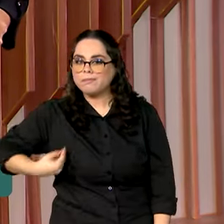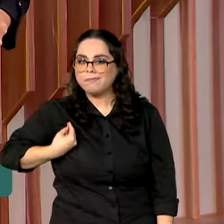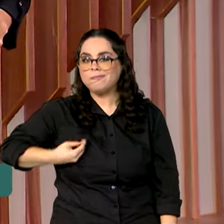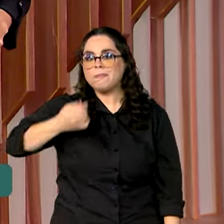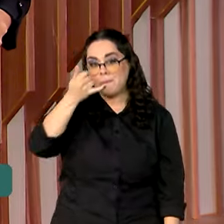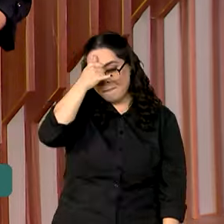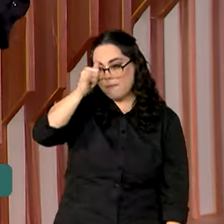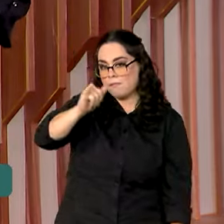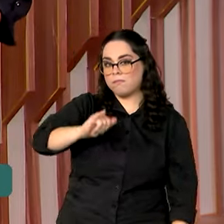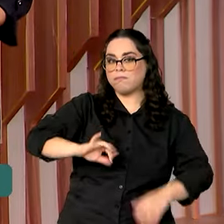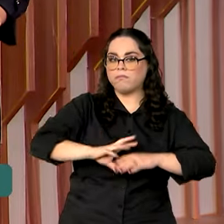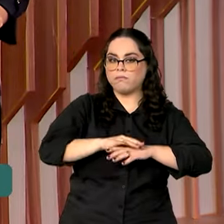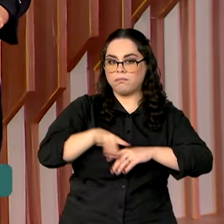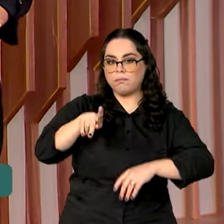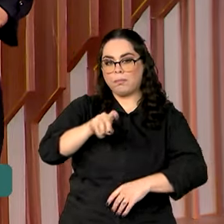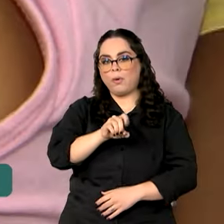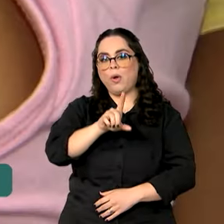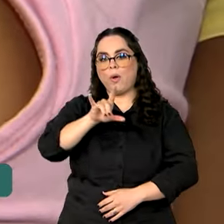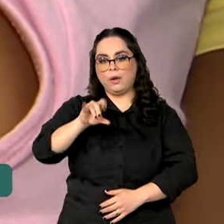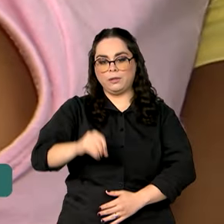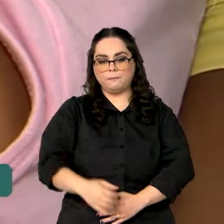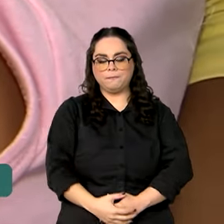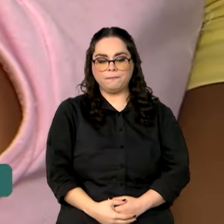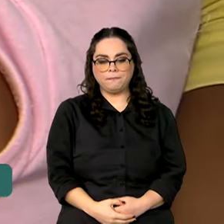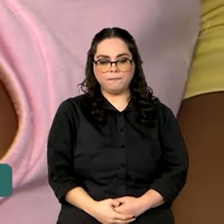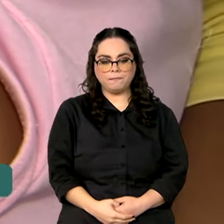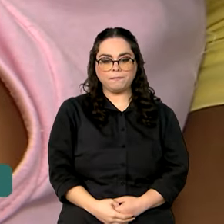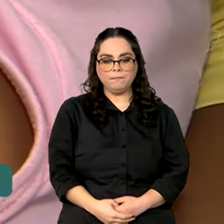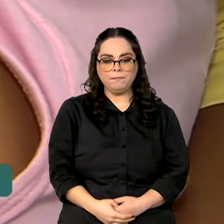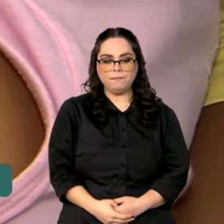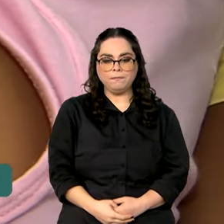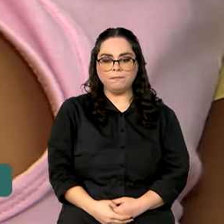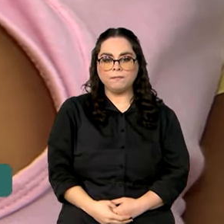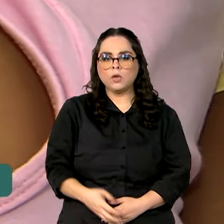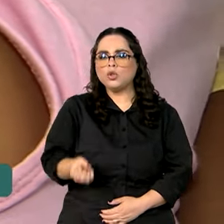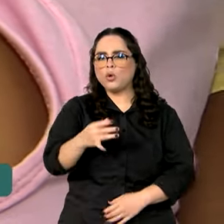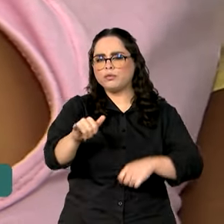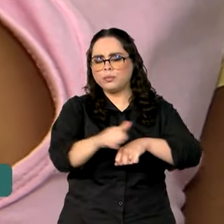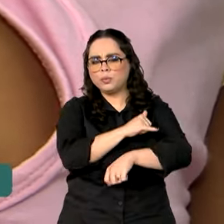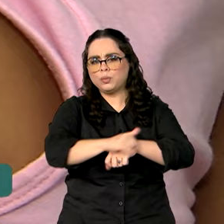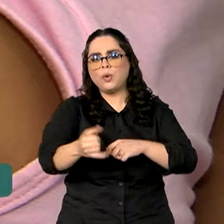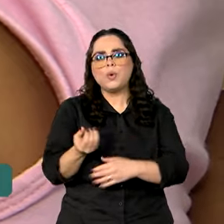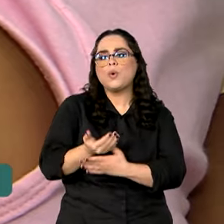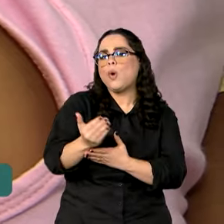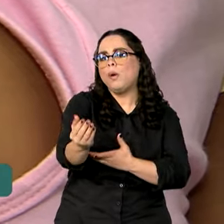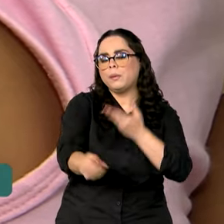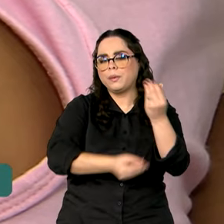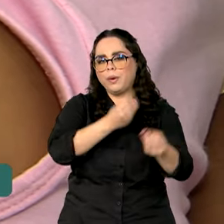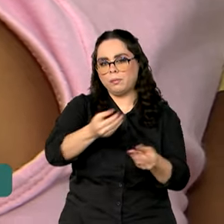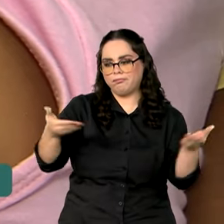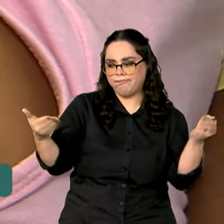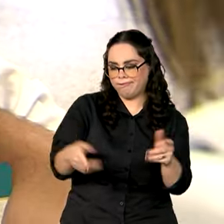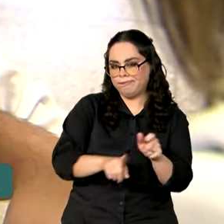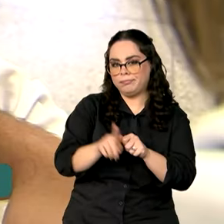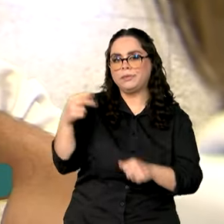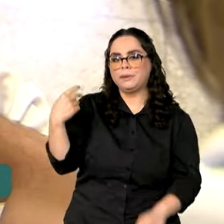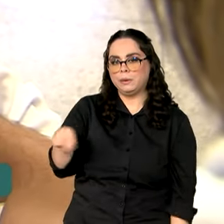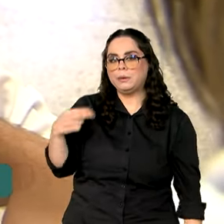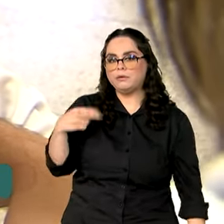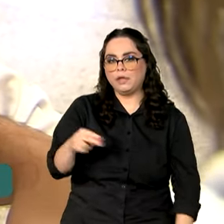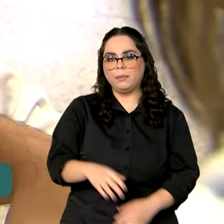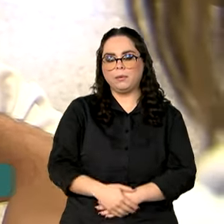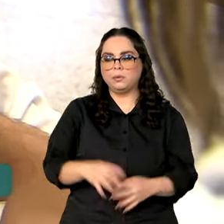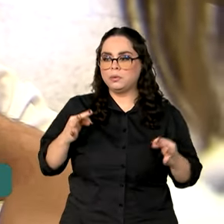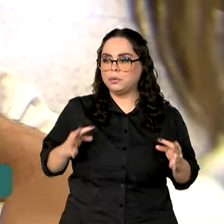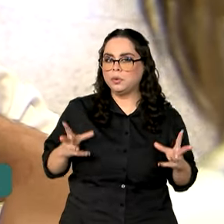para a proteção contra a doença. O novo esquema começou a valer agora em novembro. Em